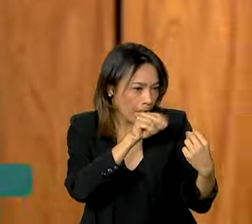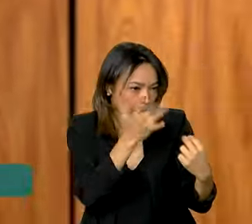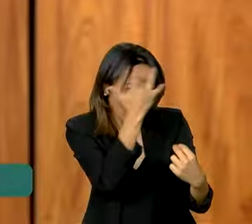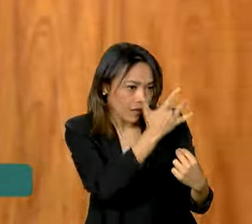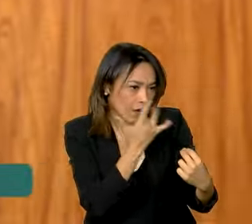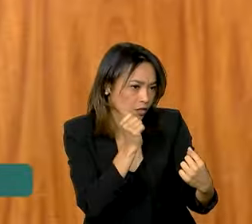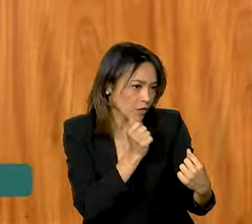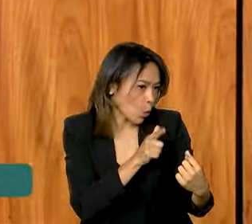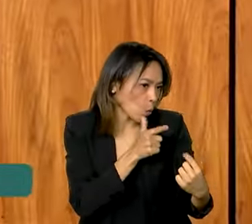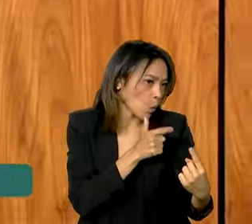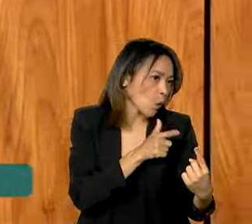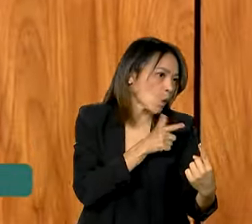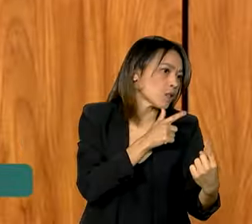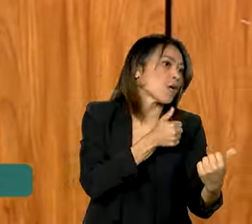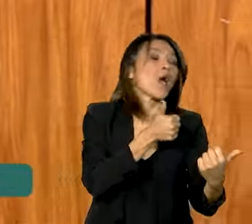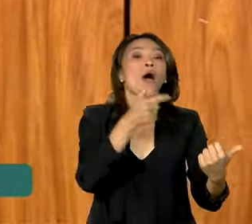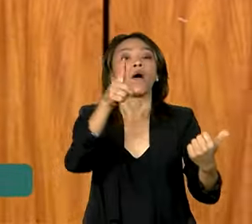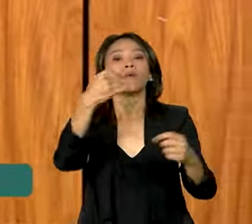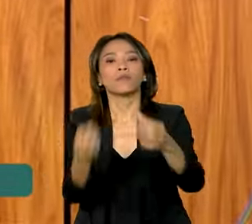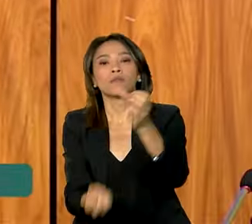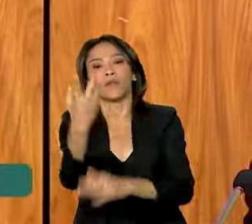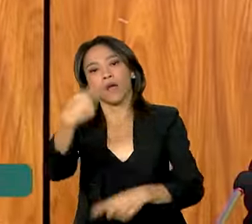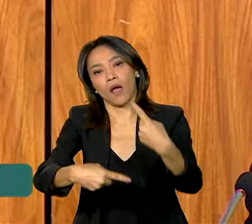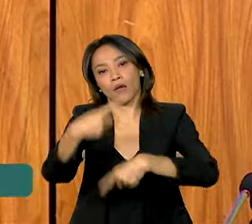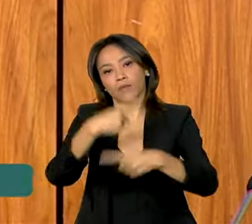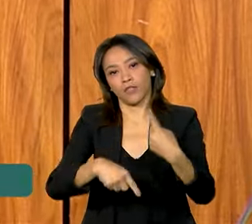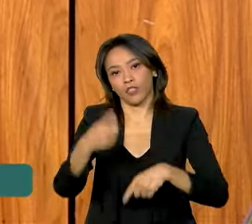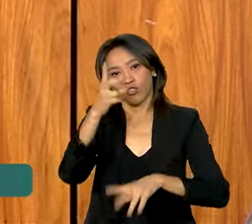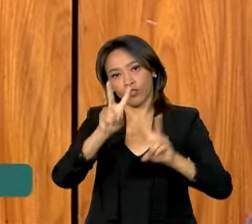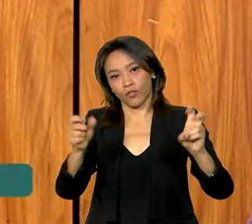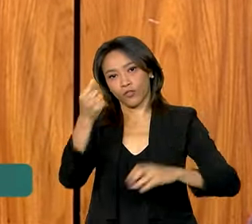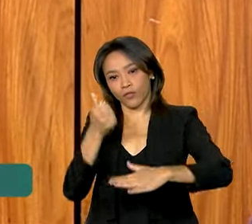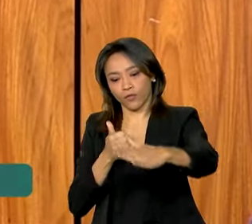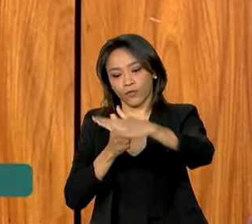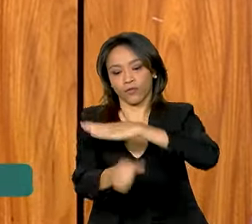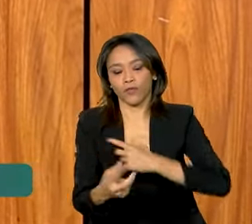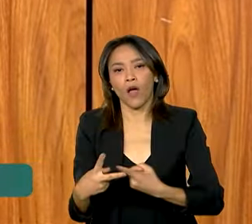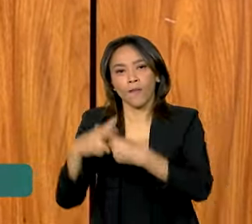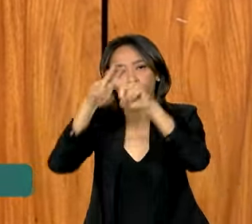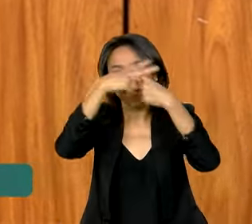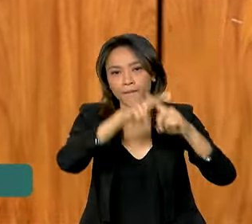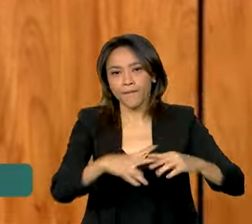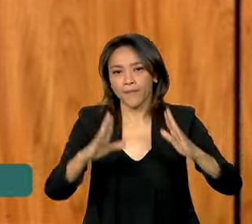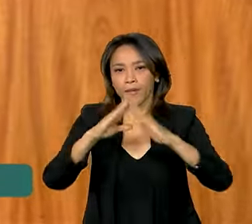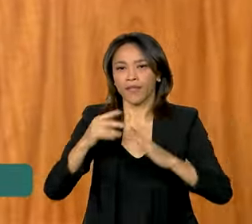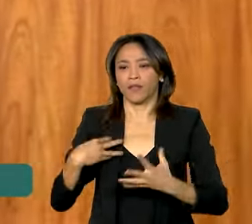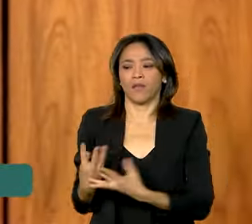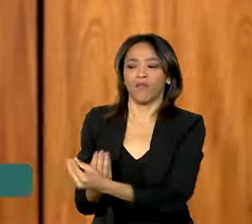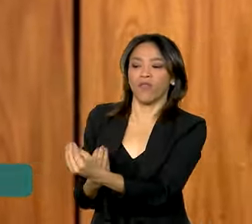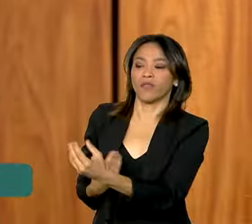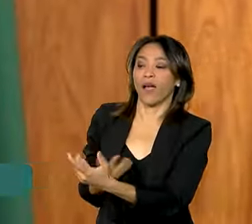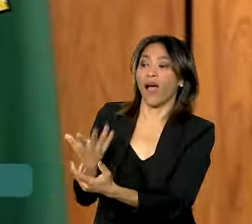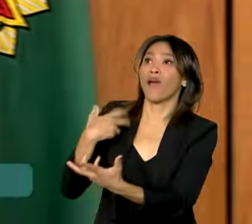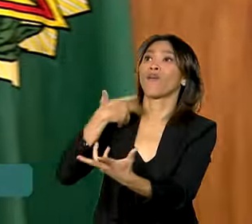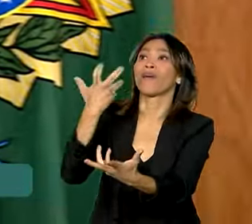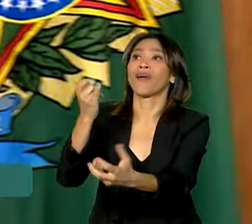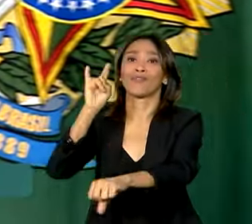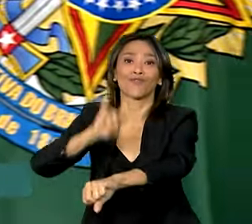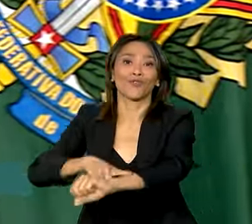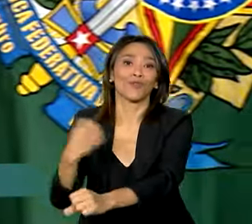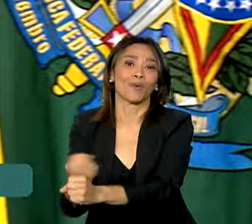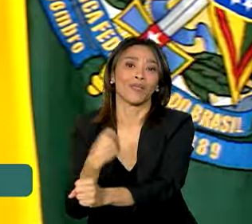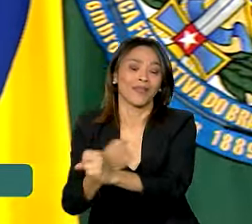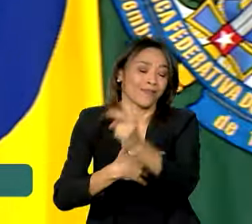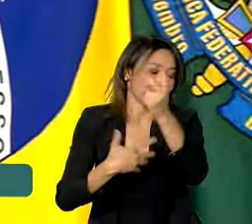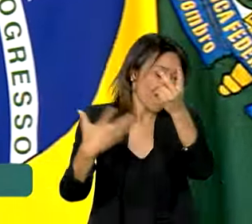tem uma política de financiamento de reforma de casas. Está cheio de cara que quer fazer um banheiro. está cheio de